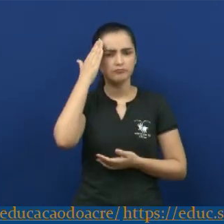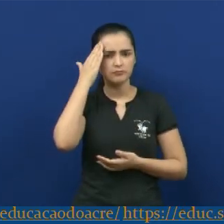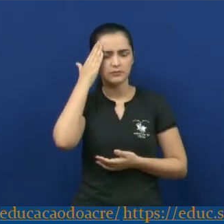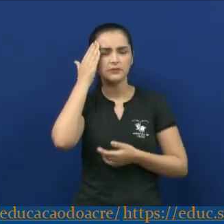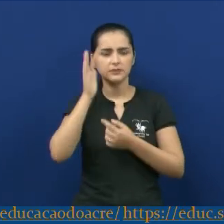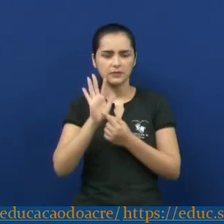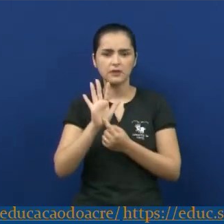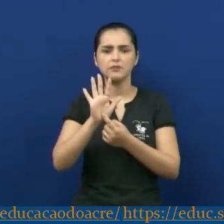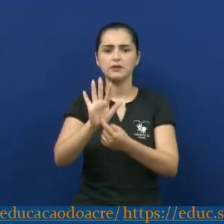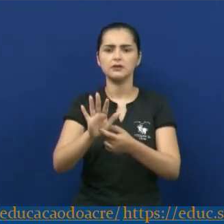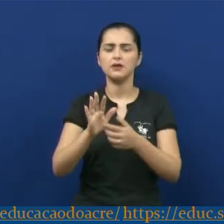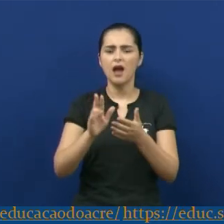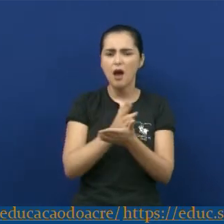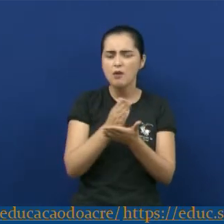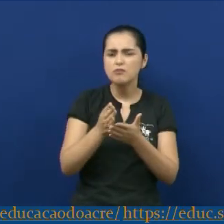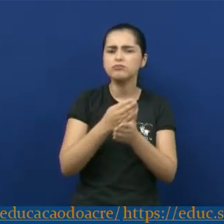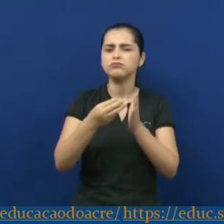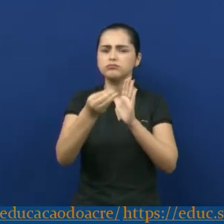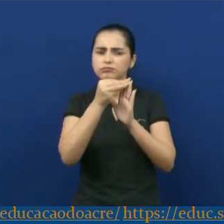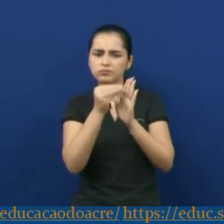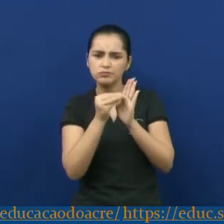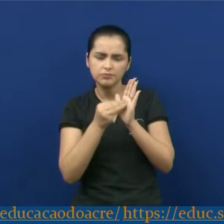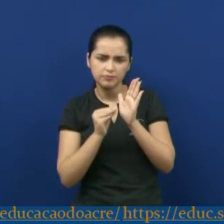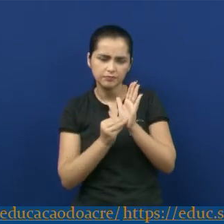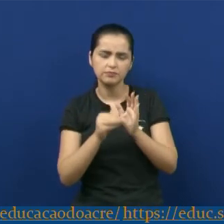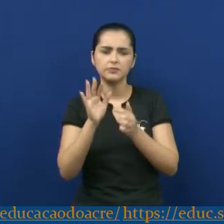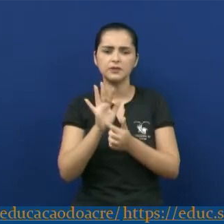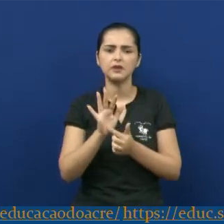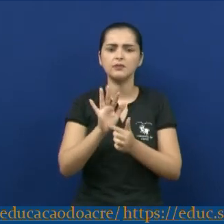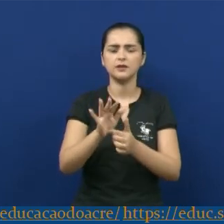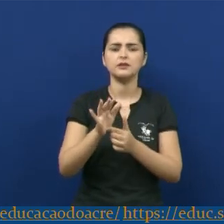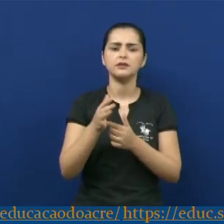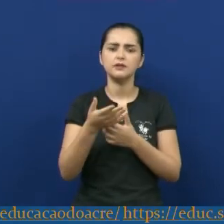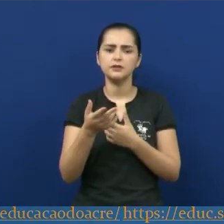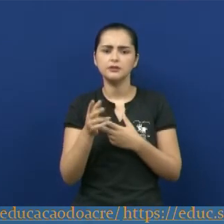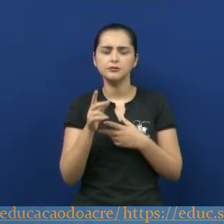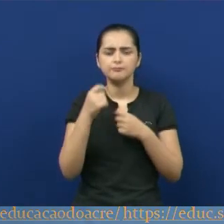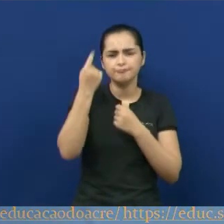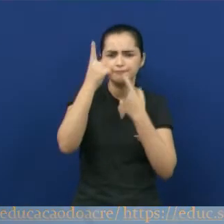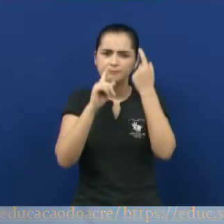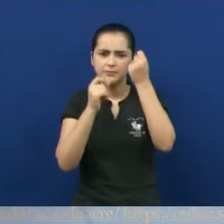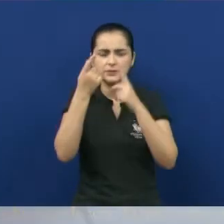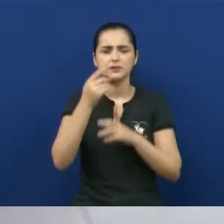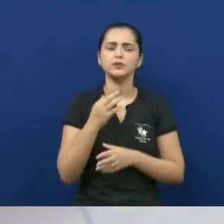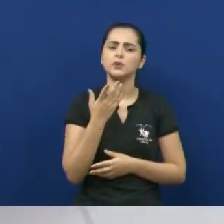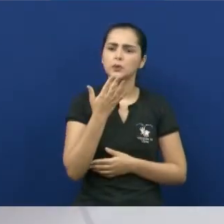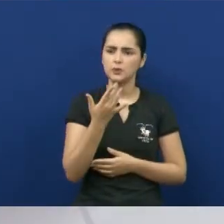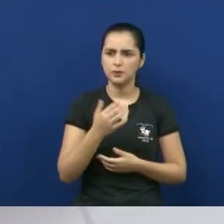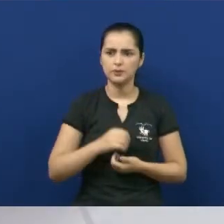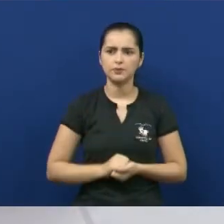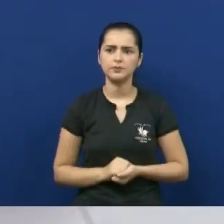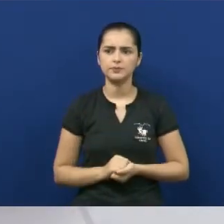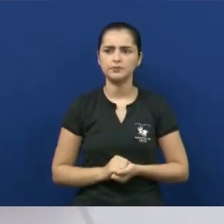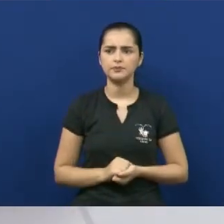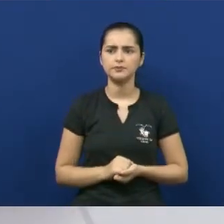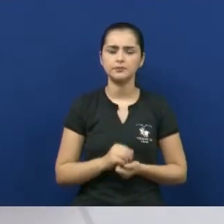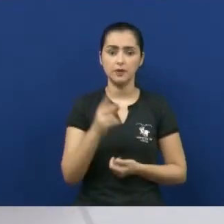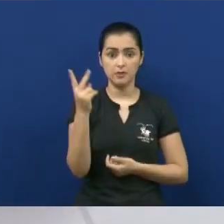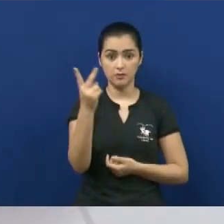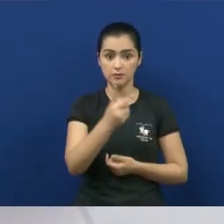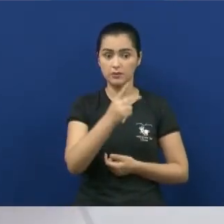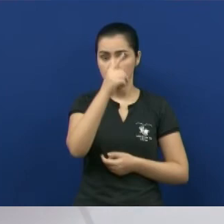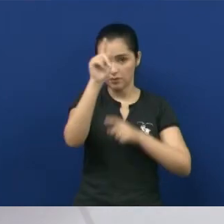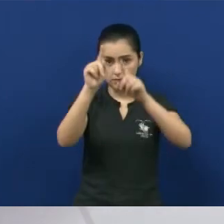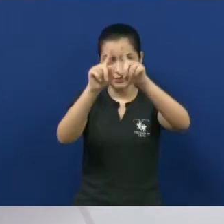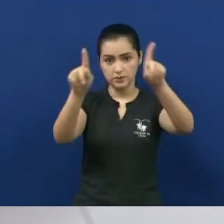dando destaque para alguns traços, revelando expressões e colocando mais cores. Aqui são dois